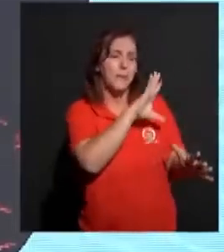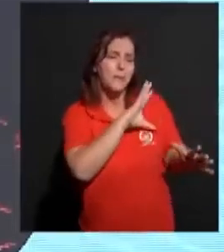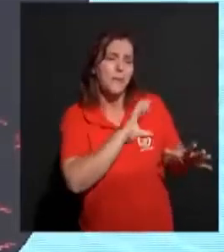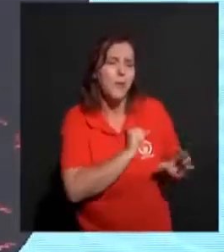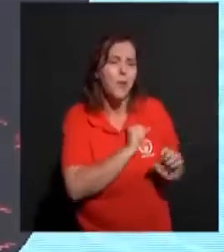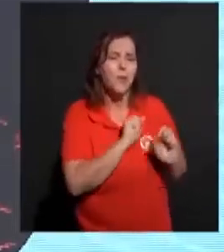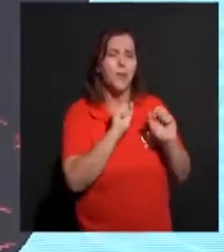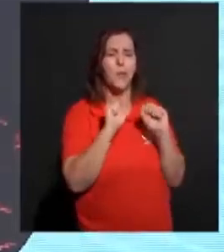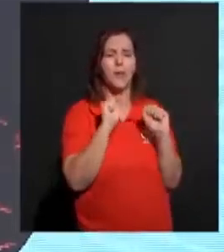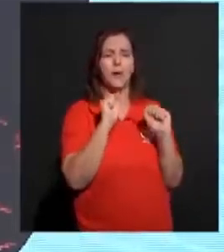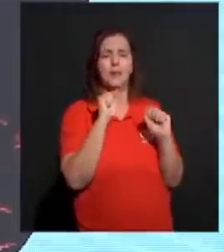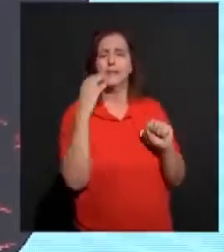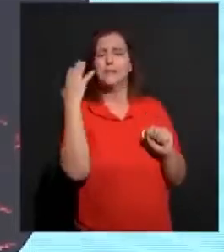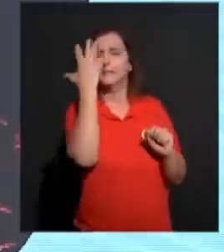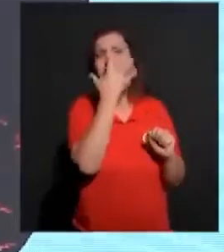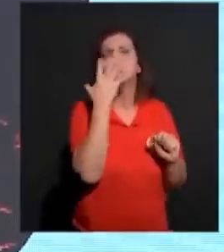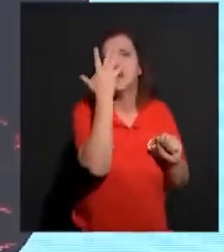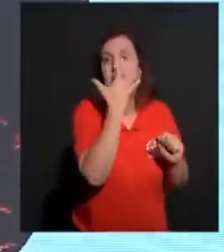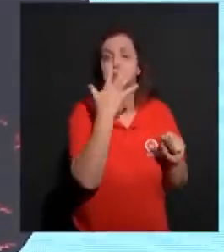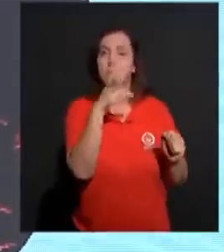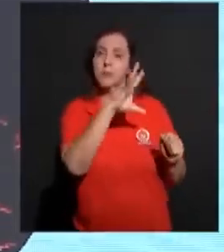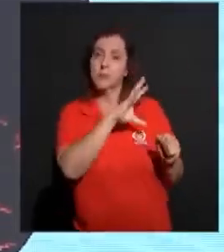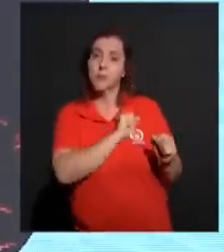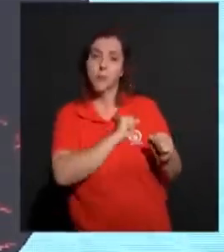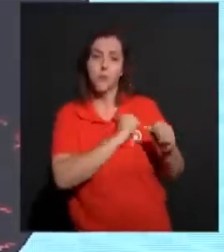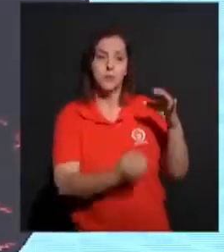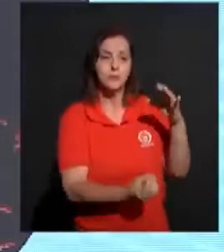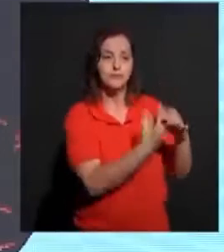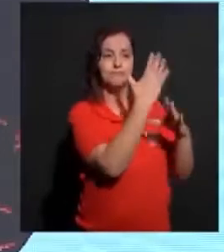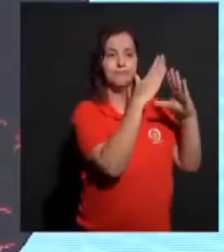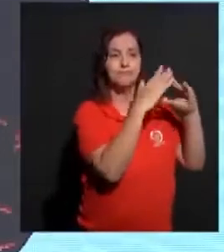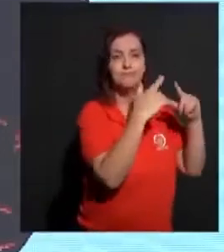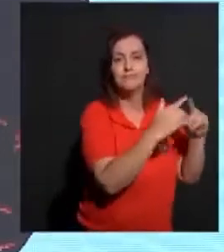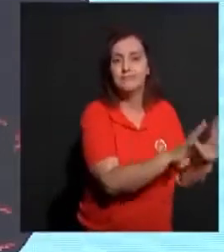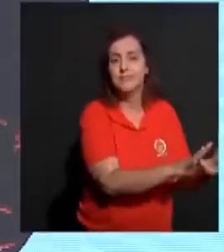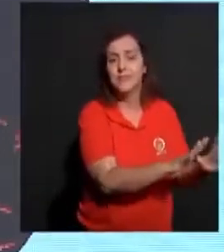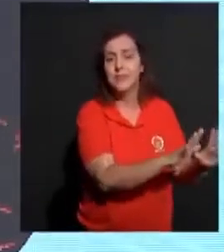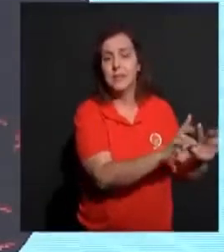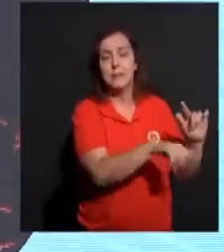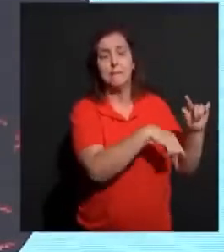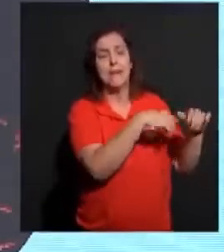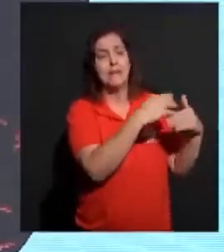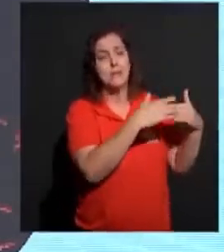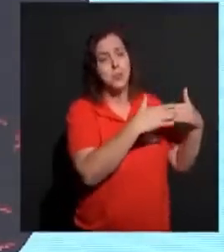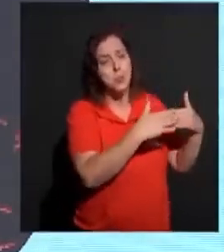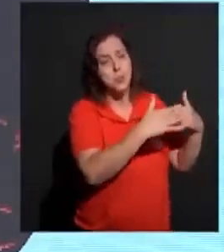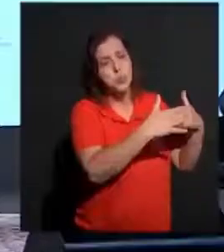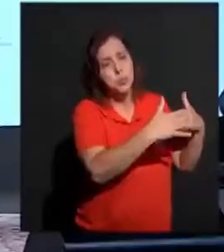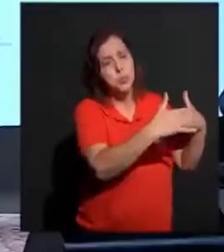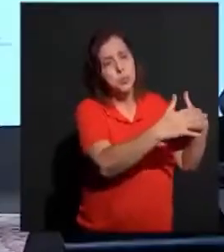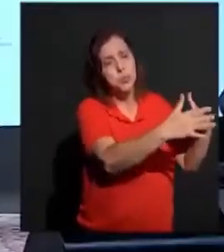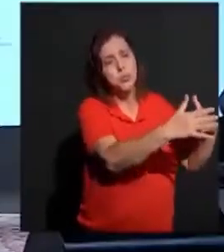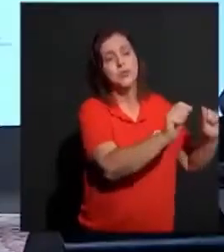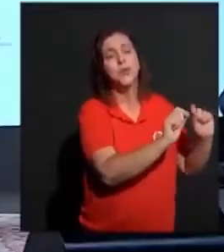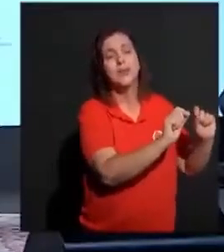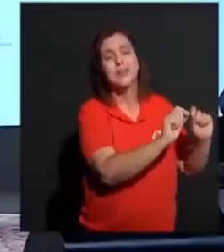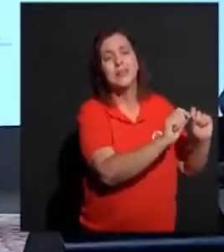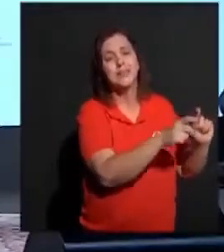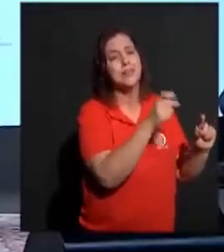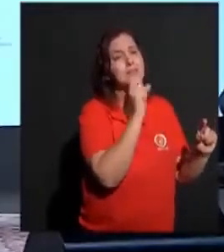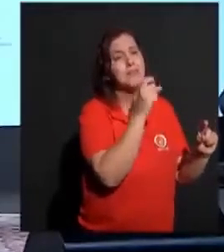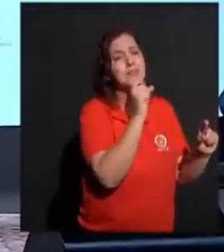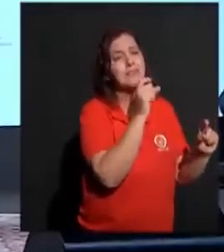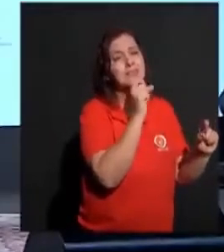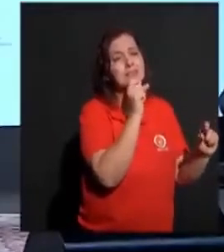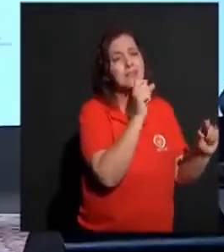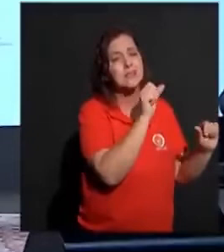de Deus, quando se implanta uma igreja. Só que com o tempo foi se alterando algumas